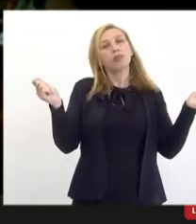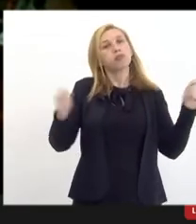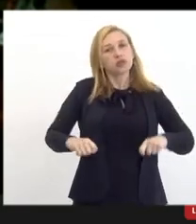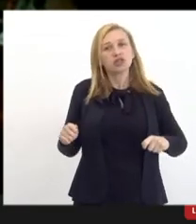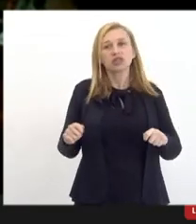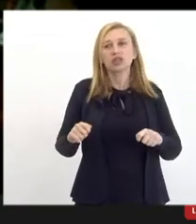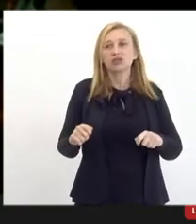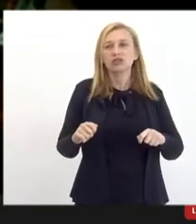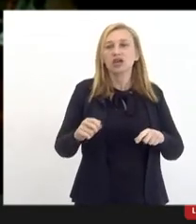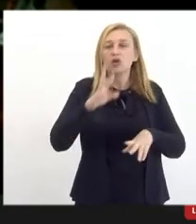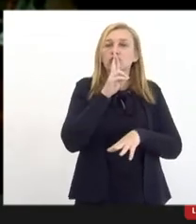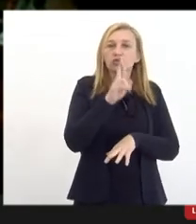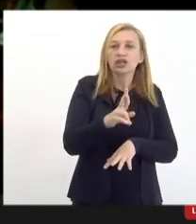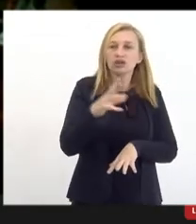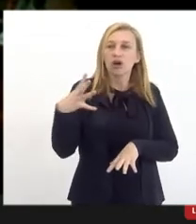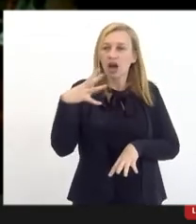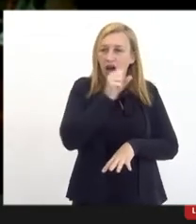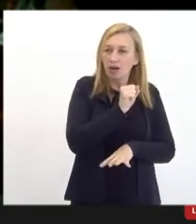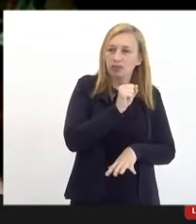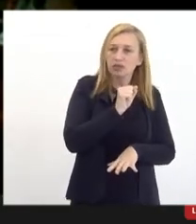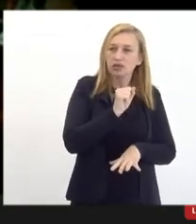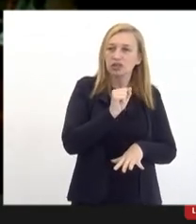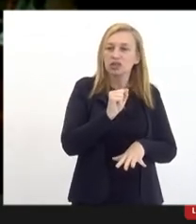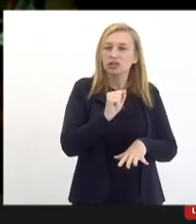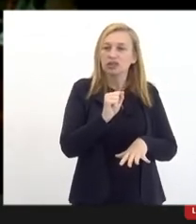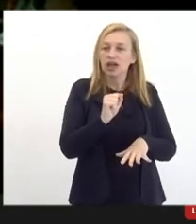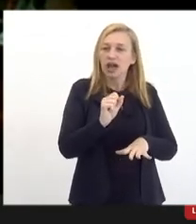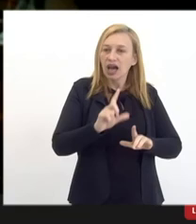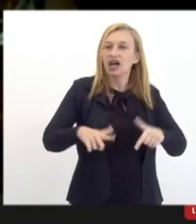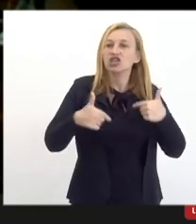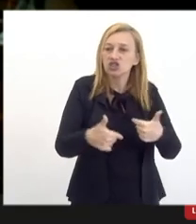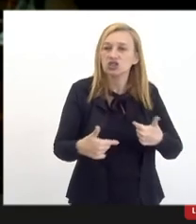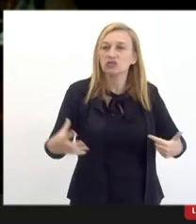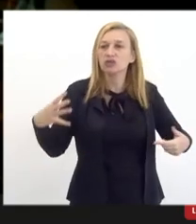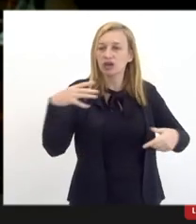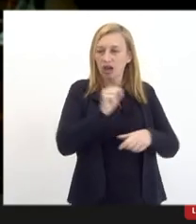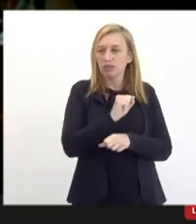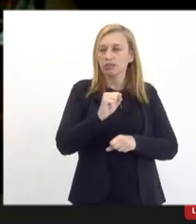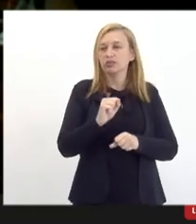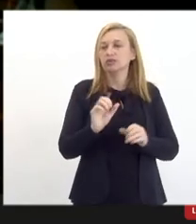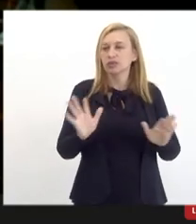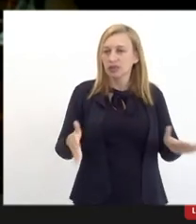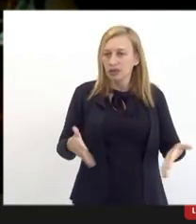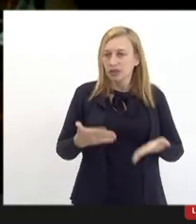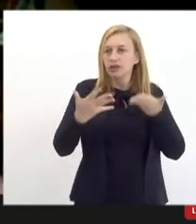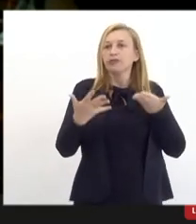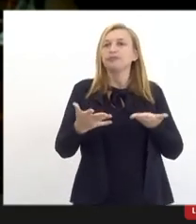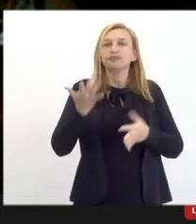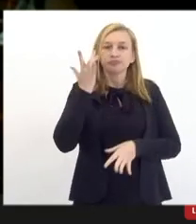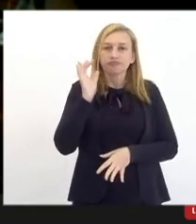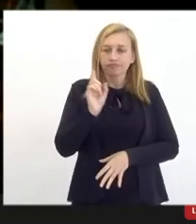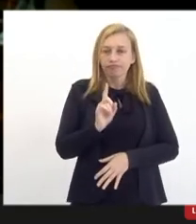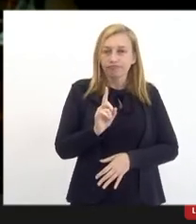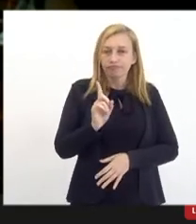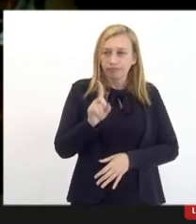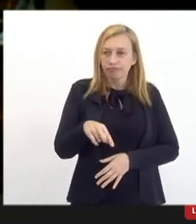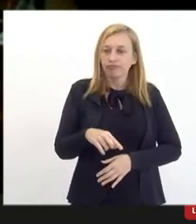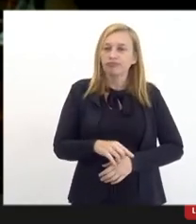gerar algum resultado para a gente ir se realimentando em termos de motivação. Eu acho que esse é um ponto